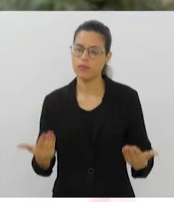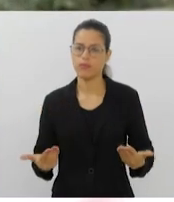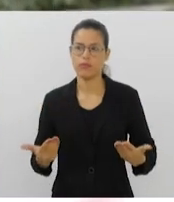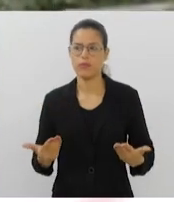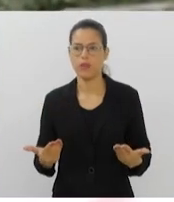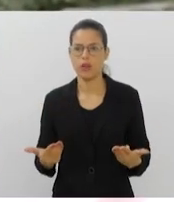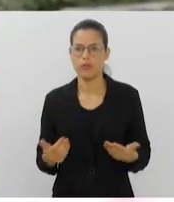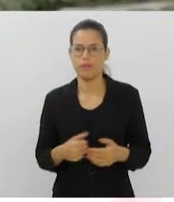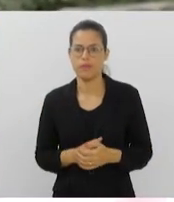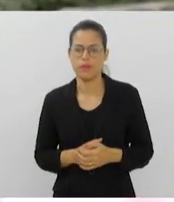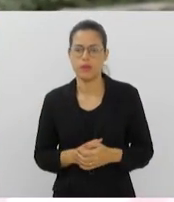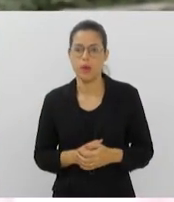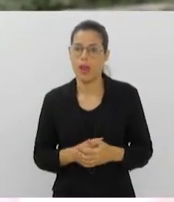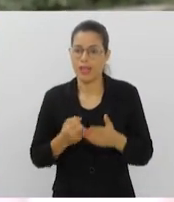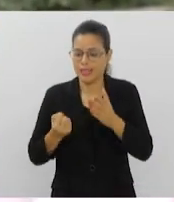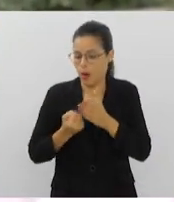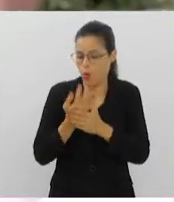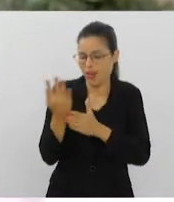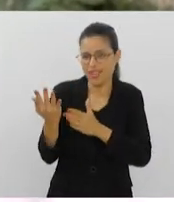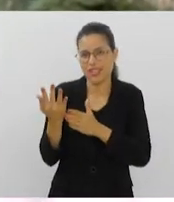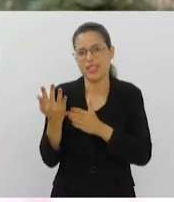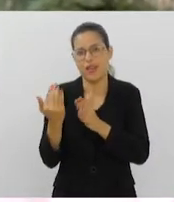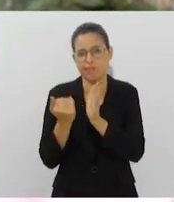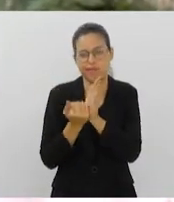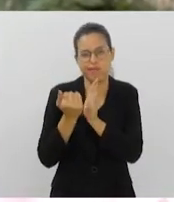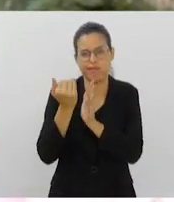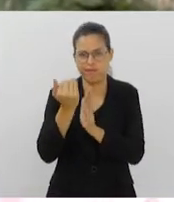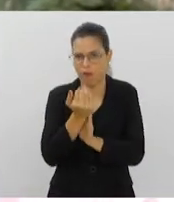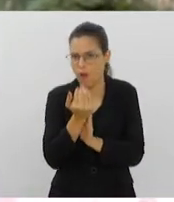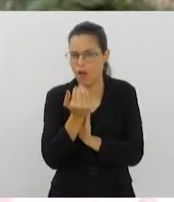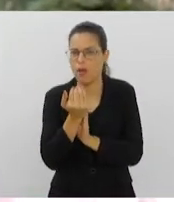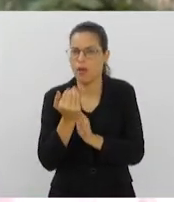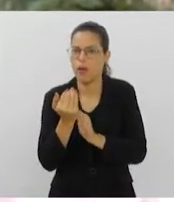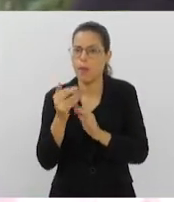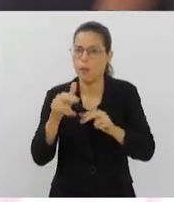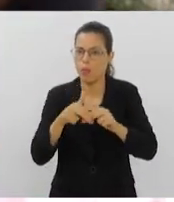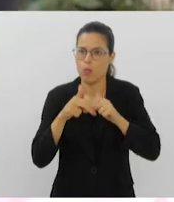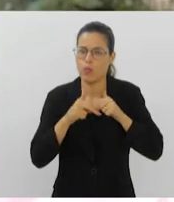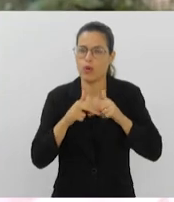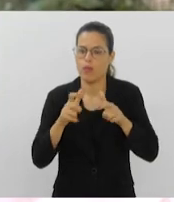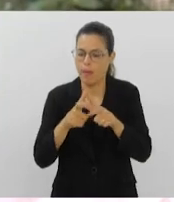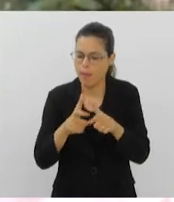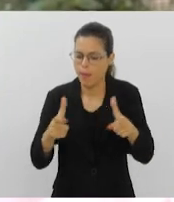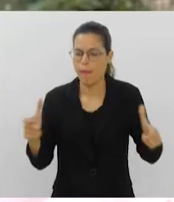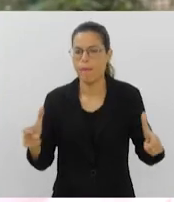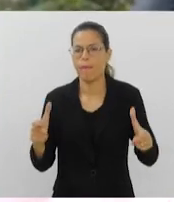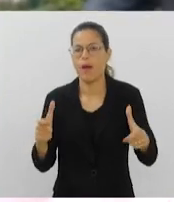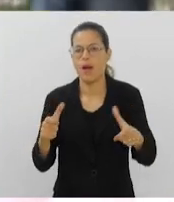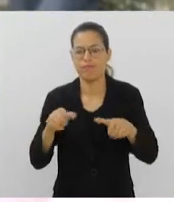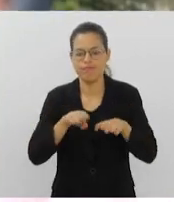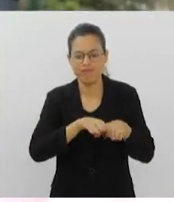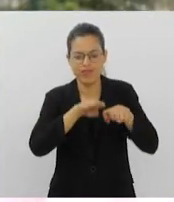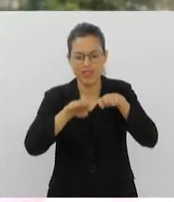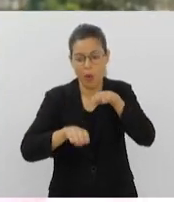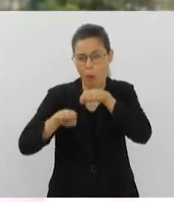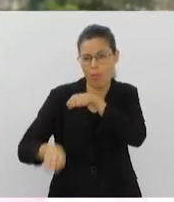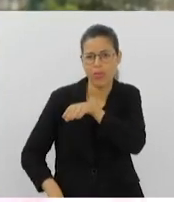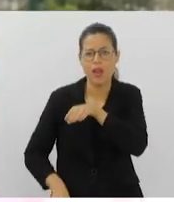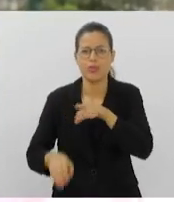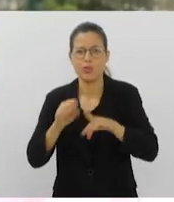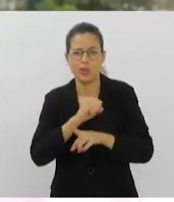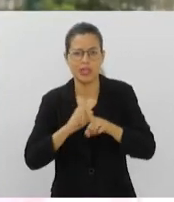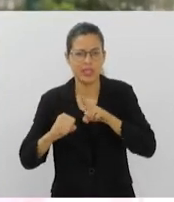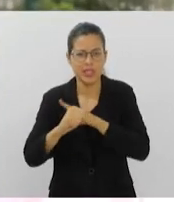Enfim, e aí esse número vem crescendo, né? Por conta das desigualdades sociais, da vulnerabilidade das pessoas, dessas ofertas muito